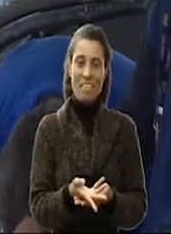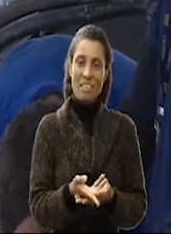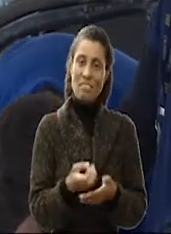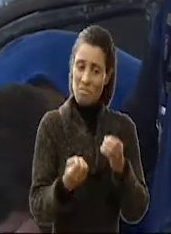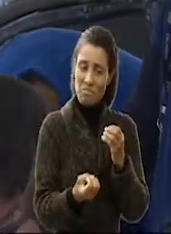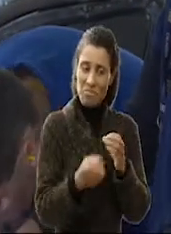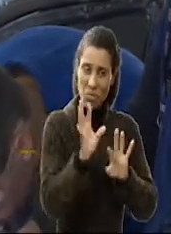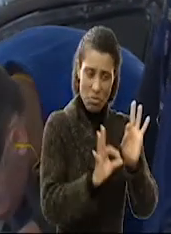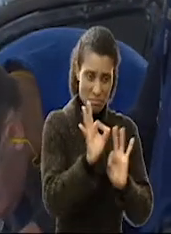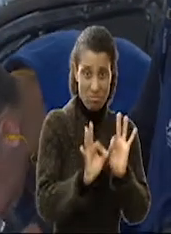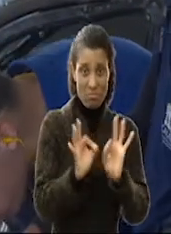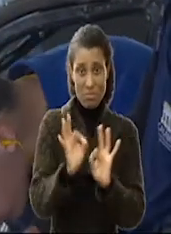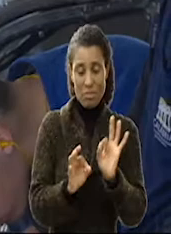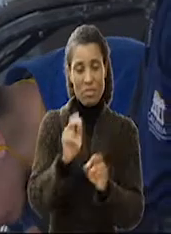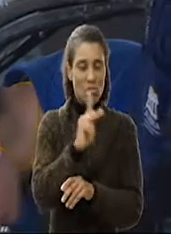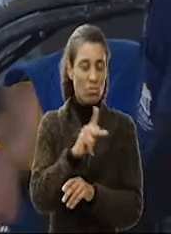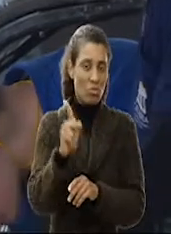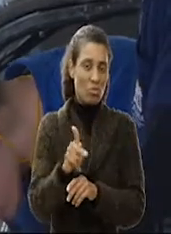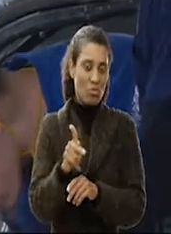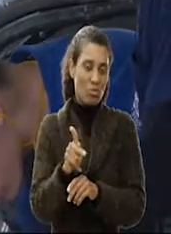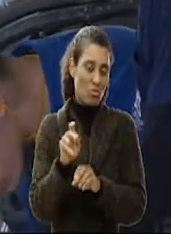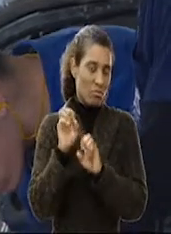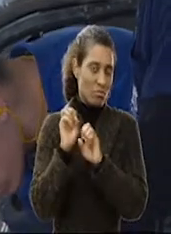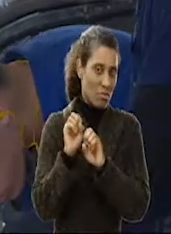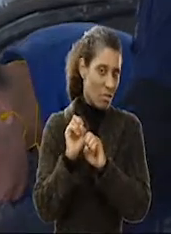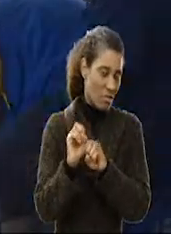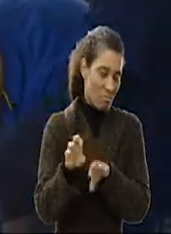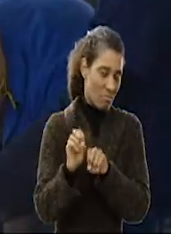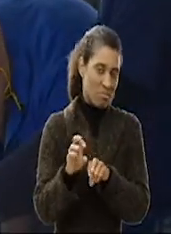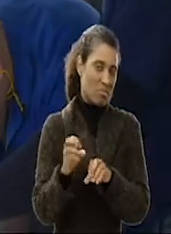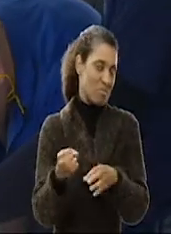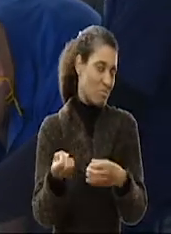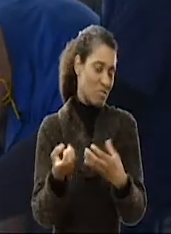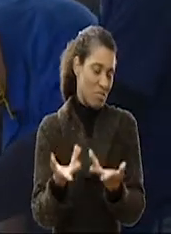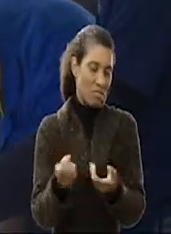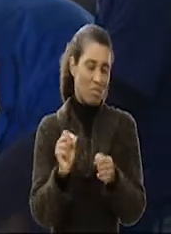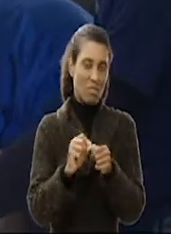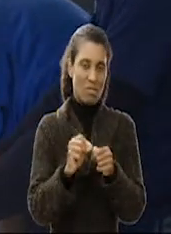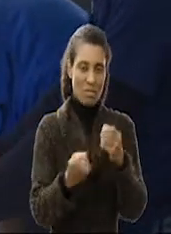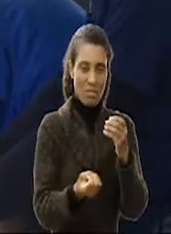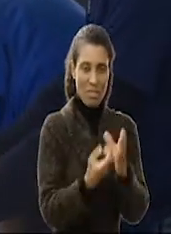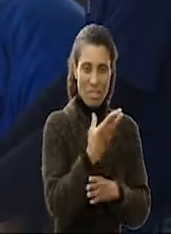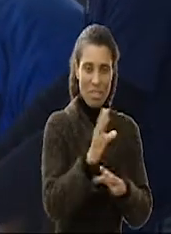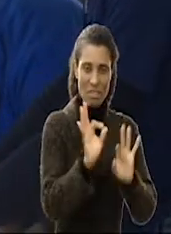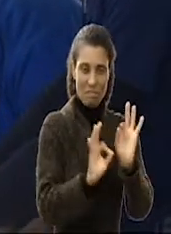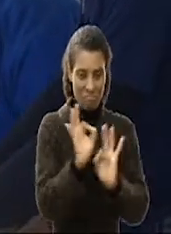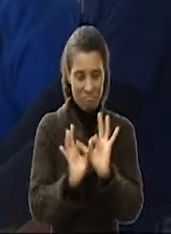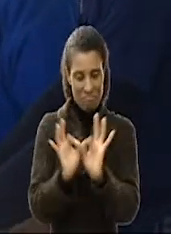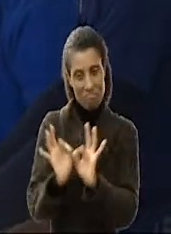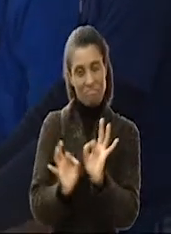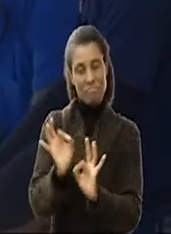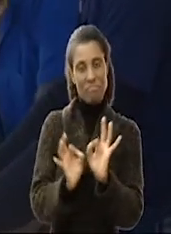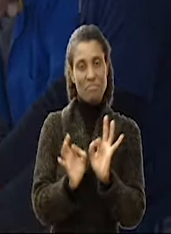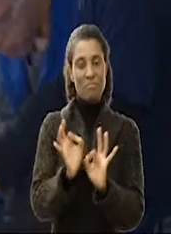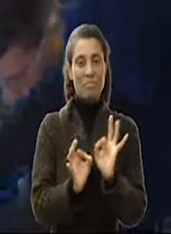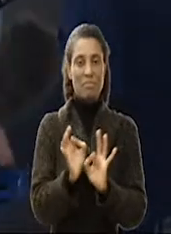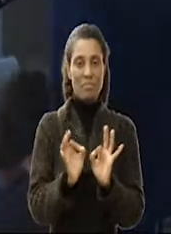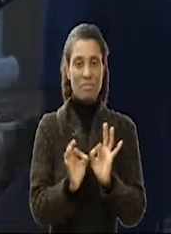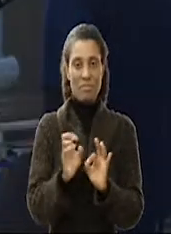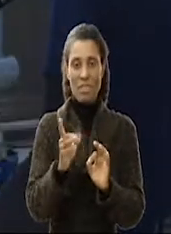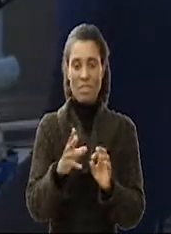A gente está fazendo a desmontagem dele aqui. O professor está nos instruindo aqui, montando as peças, nome, macete, né.